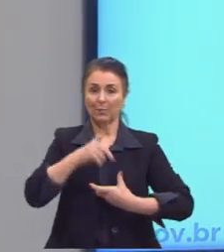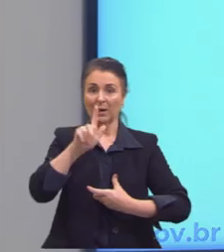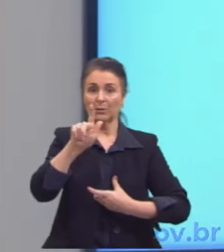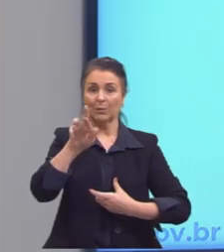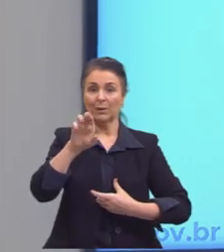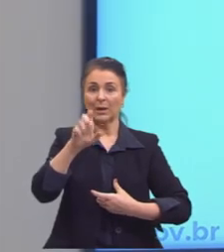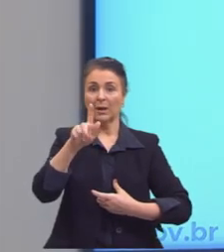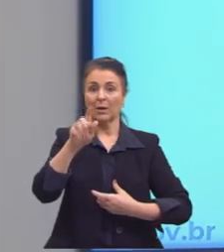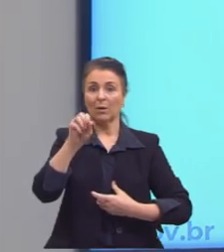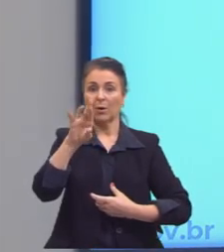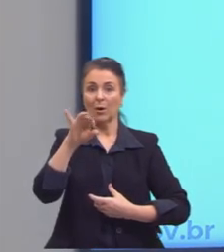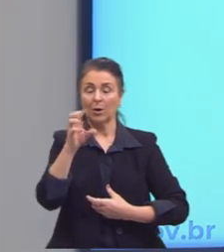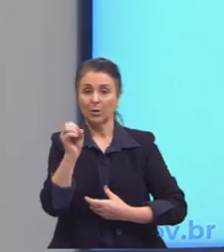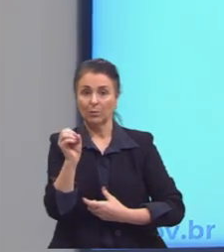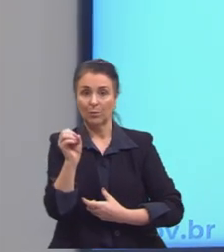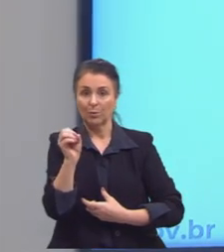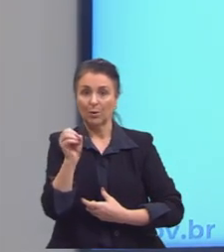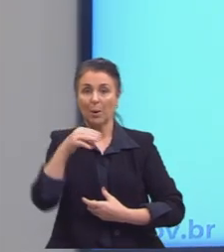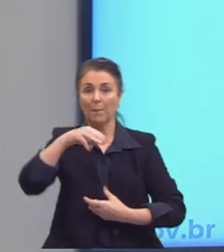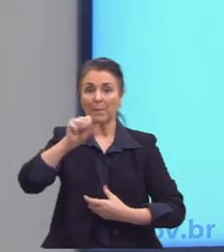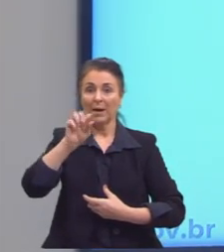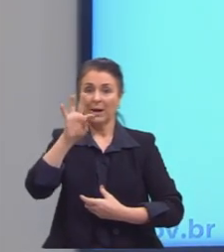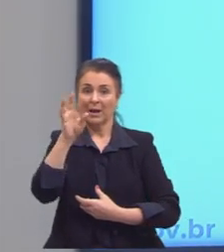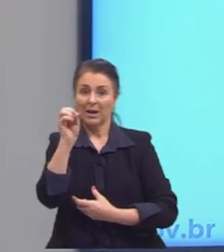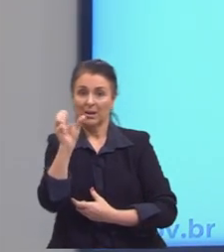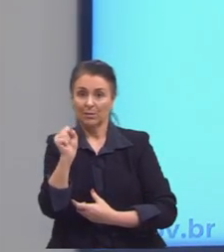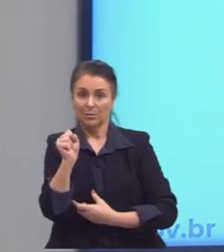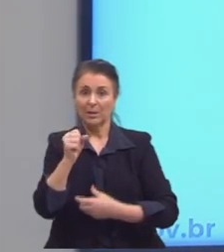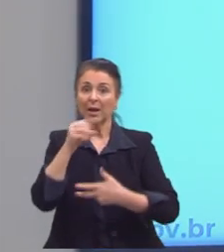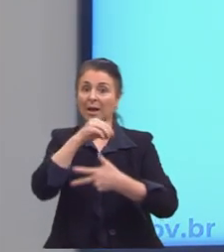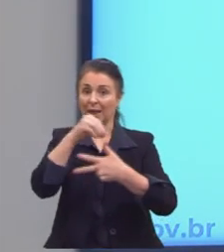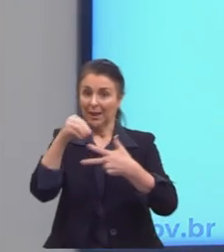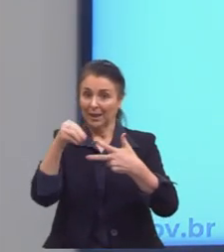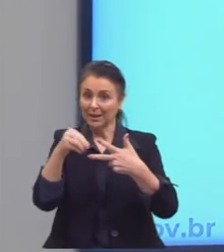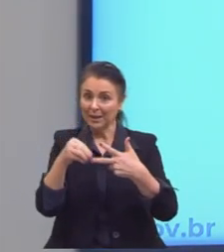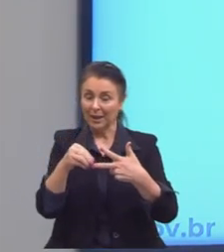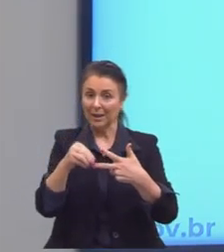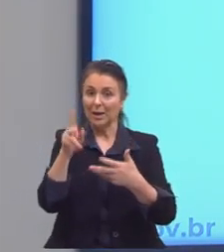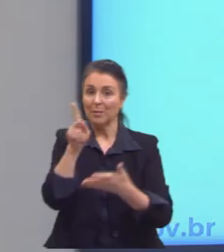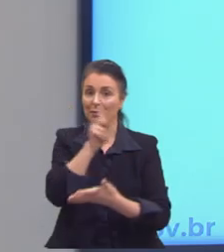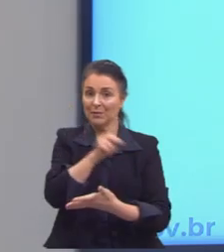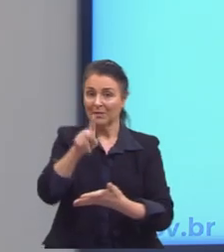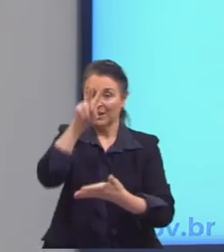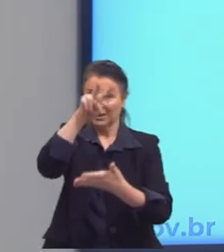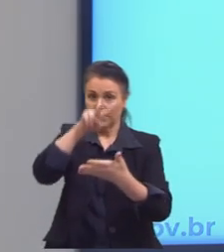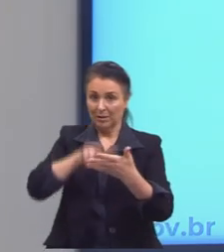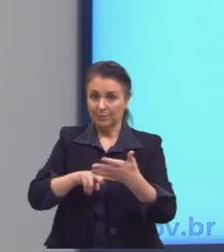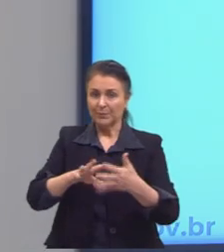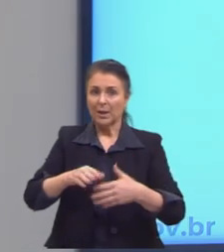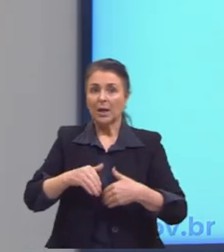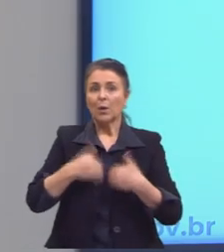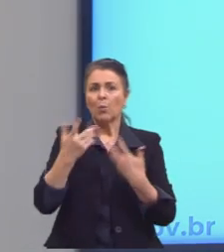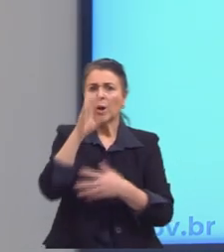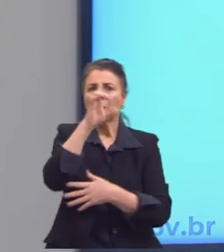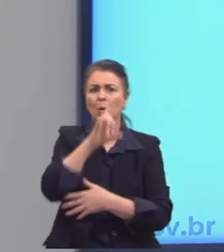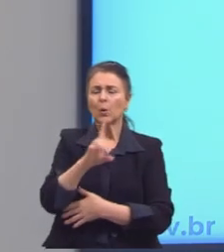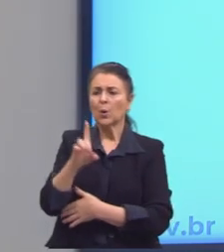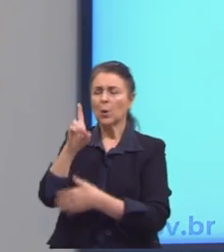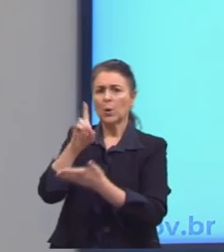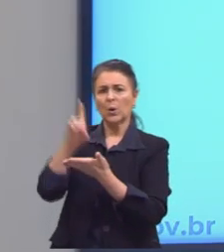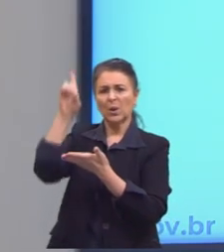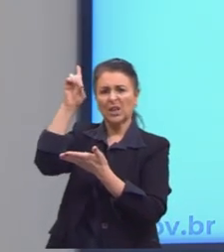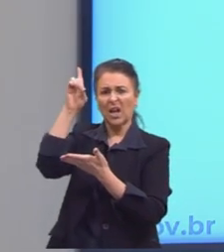de Matos para a gente exercitar o Enem. Vou ler aqui para vocês, então. Quando Deus redimiu da